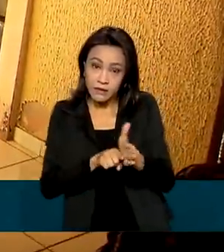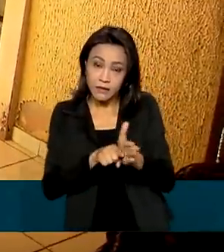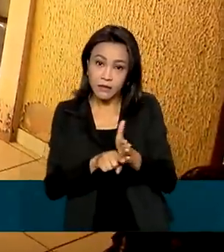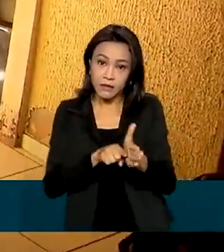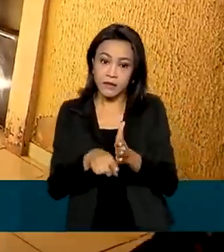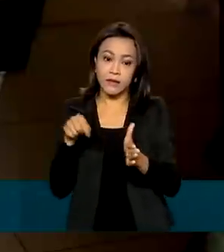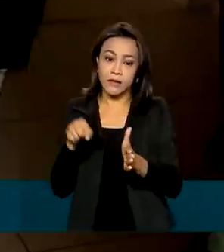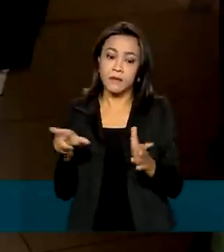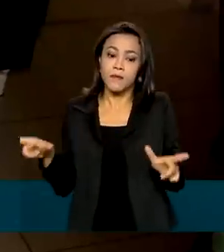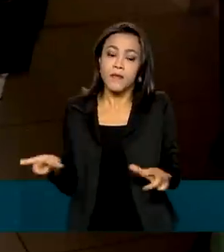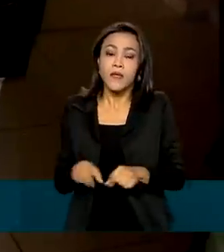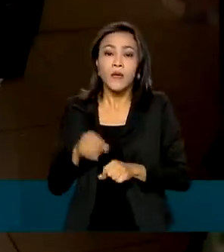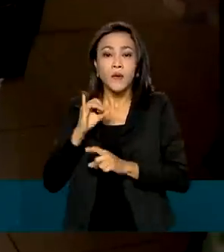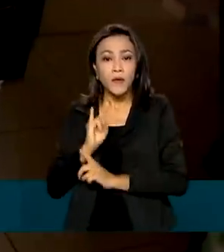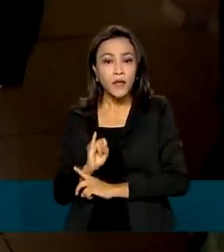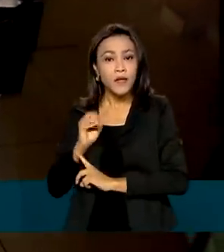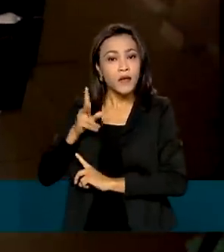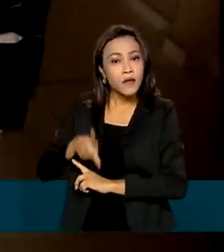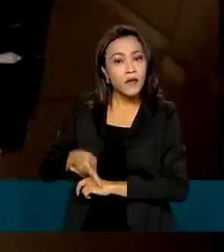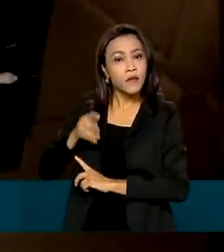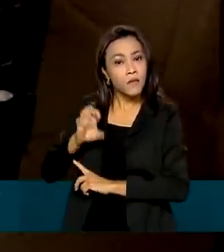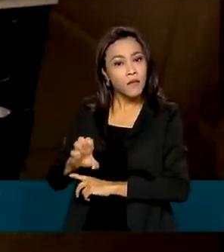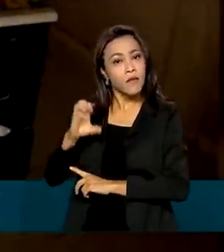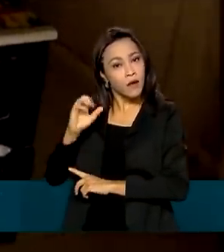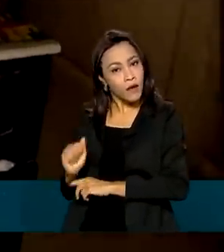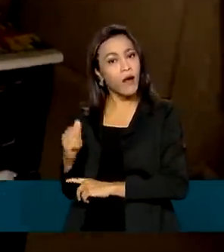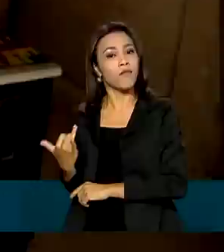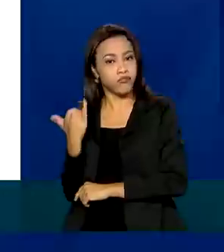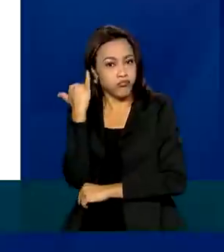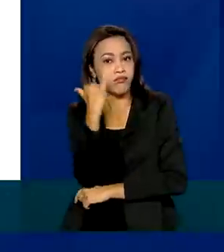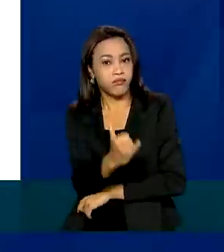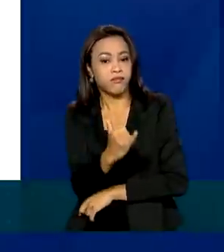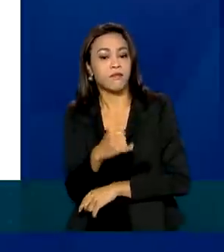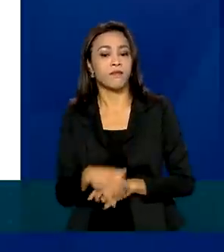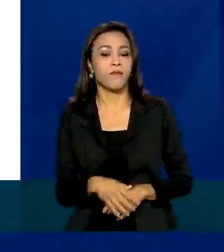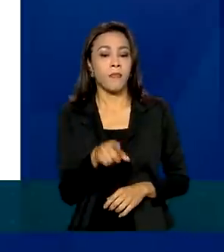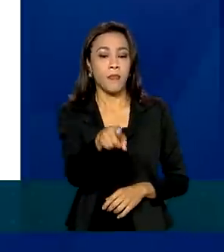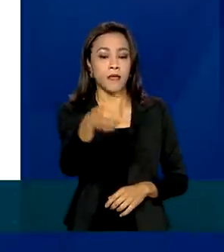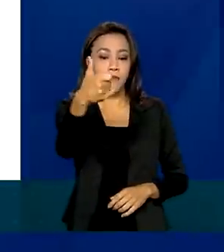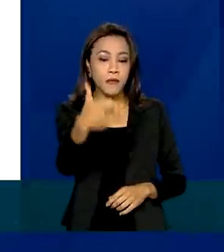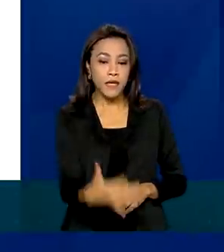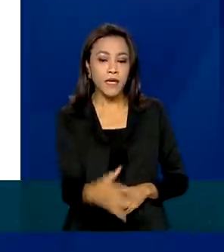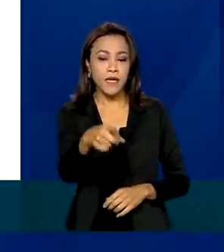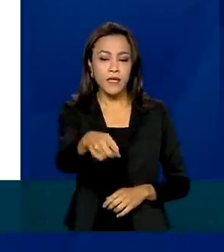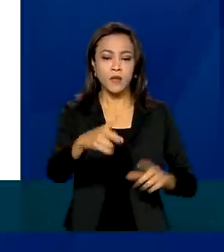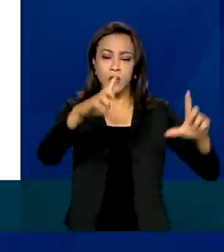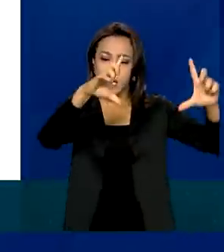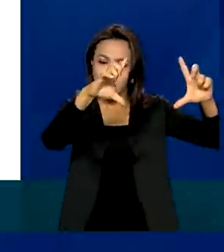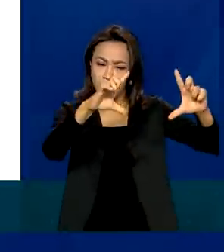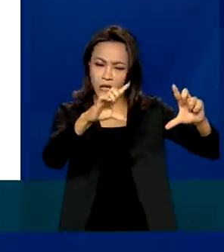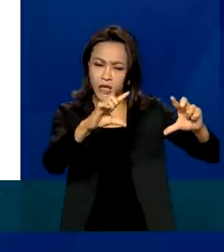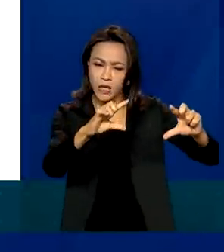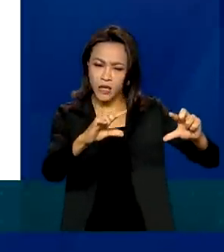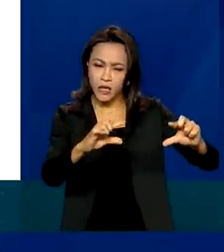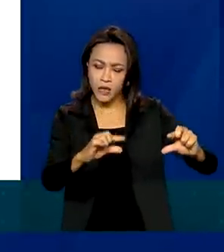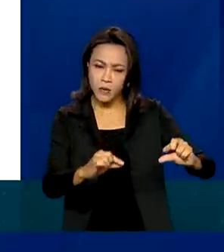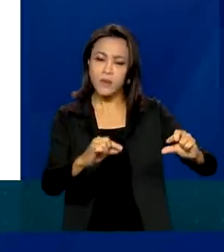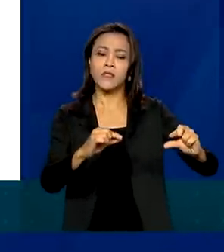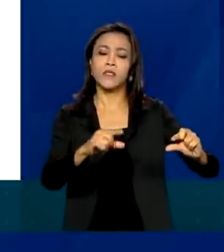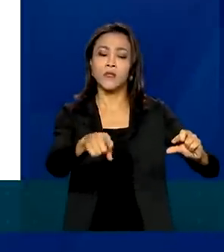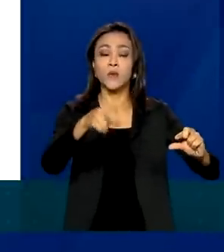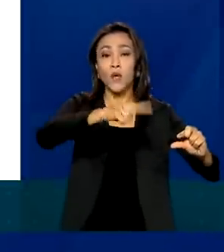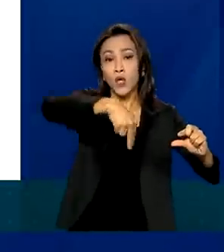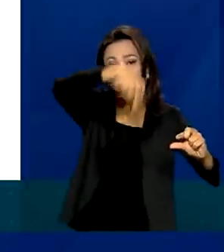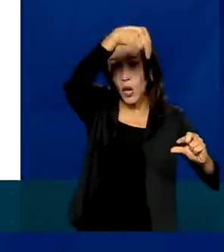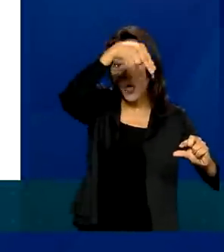do Instituto de Pesquisa Econômica Aplicada, o IPEA. As quedas mais fortes estão na região norte e